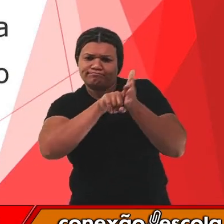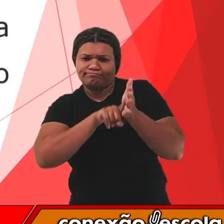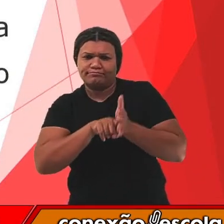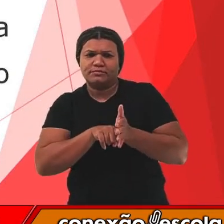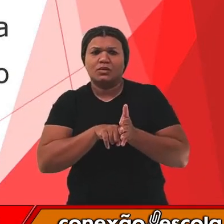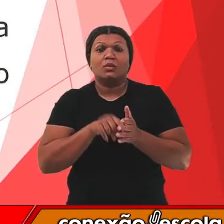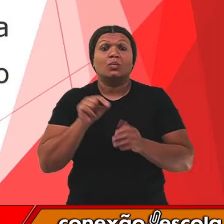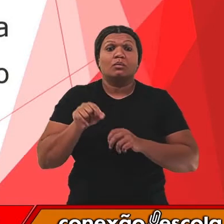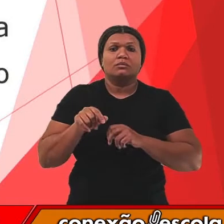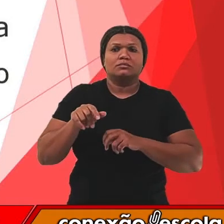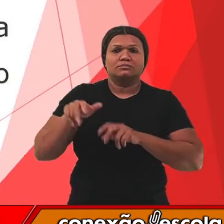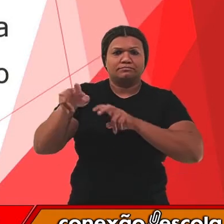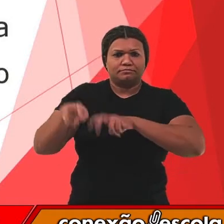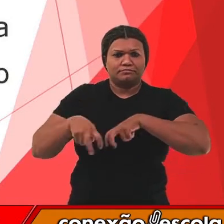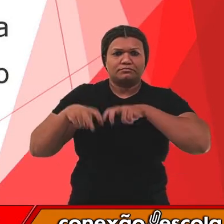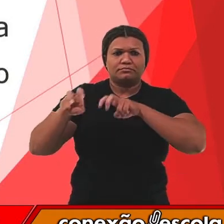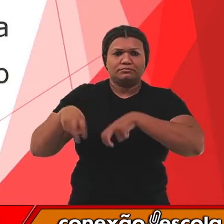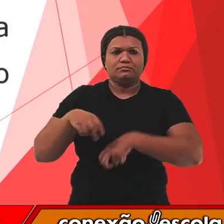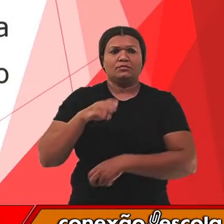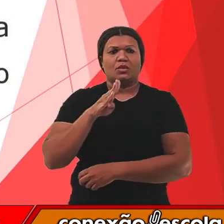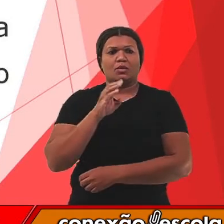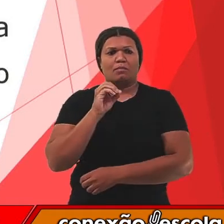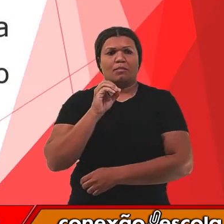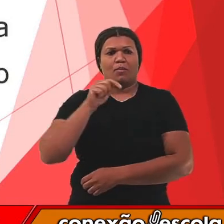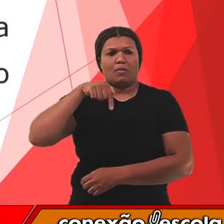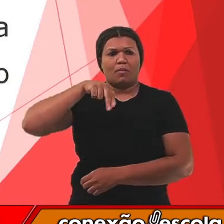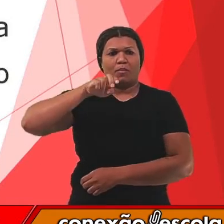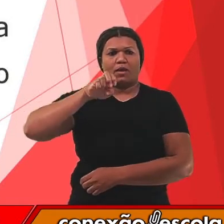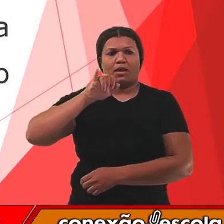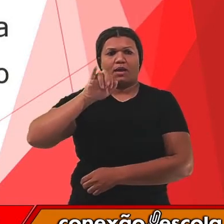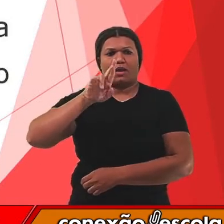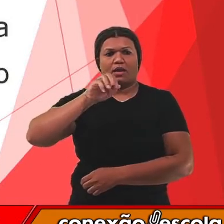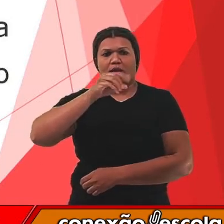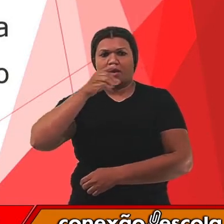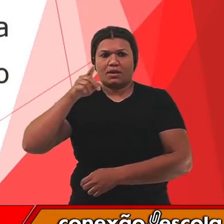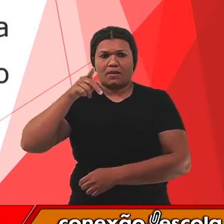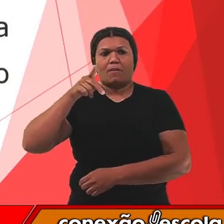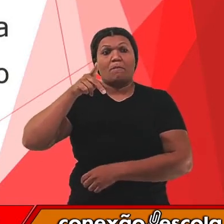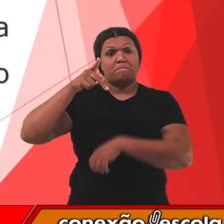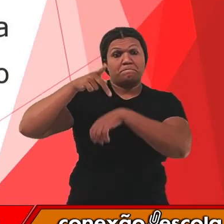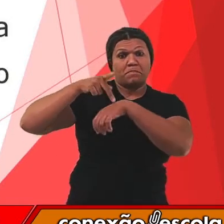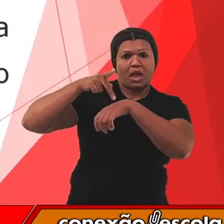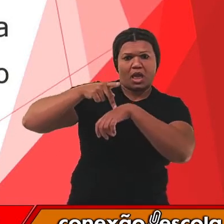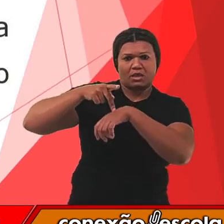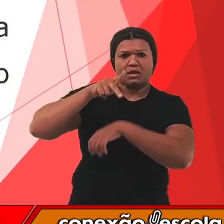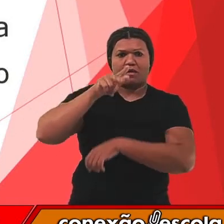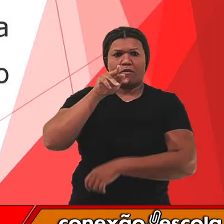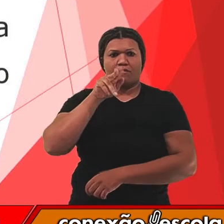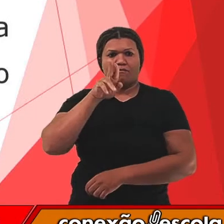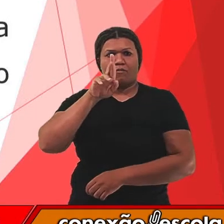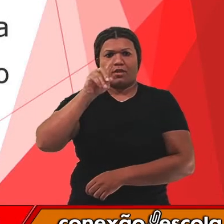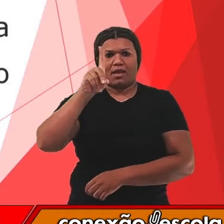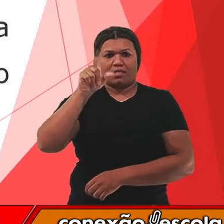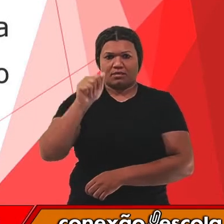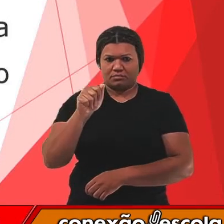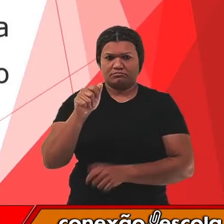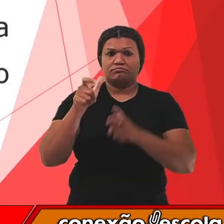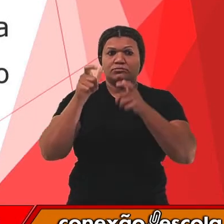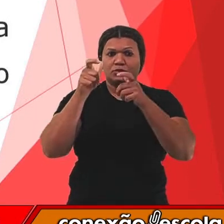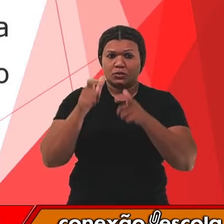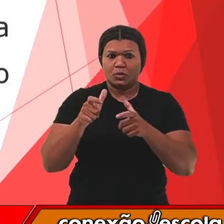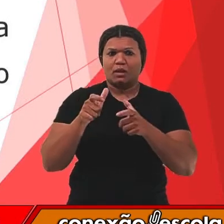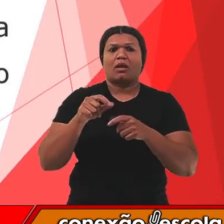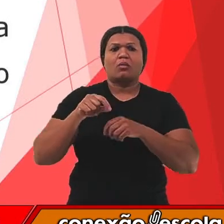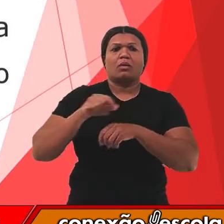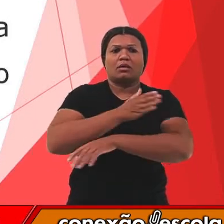Boqueirão da Pedra Urada, no Parque Nacional da Serra da Capivara, localizada no